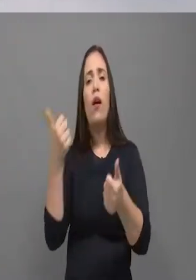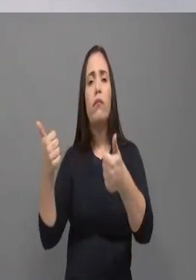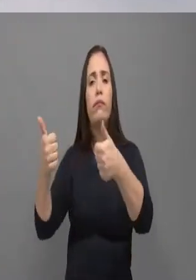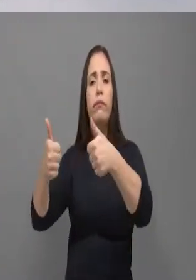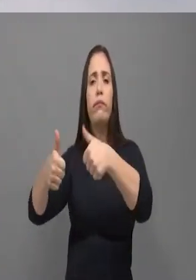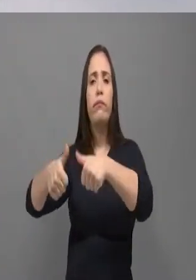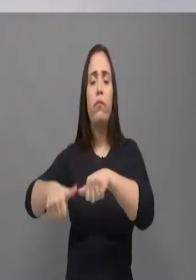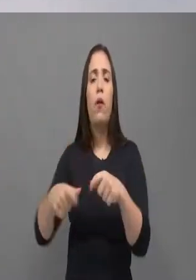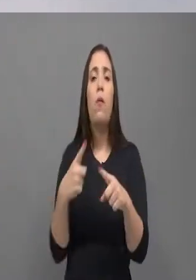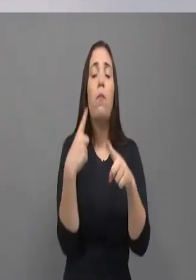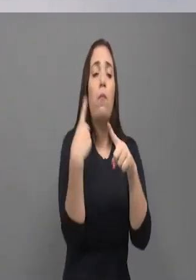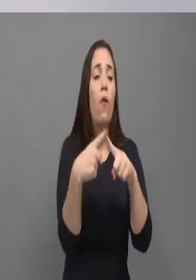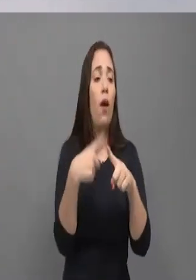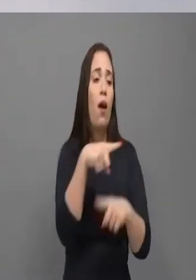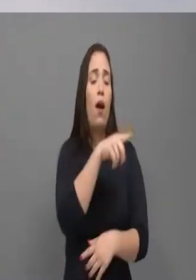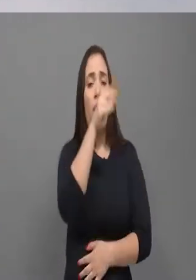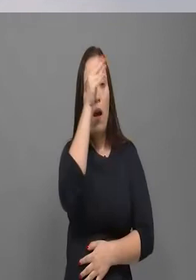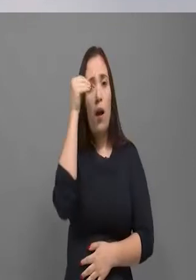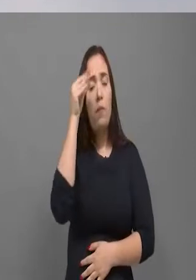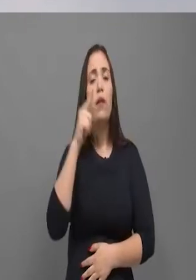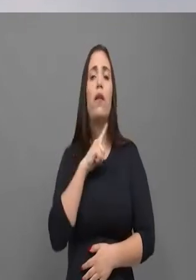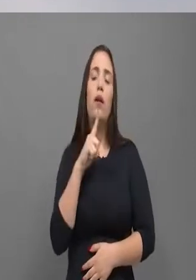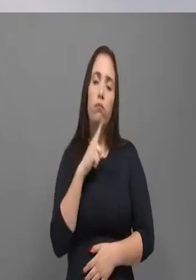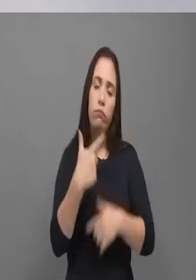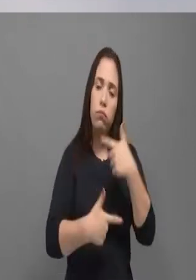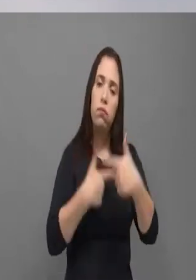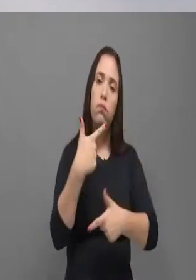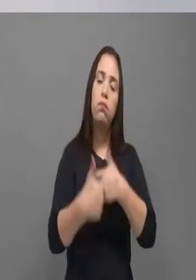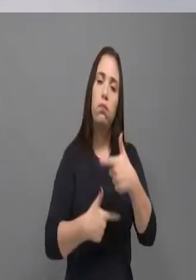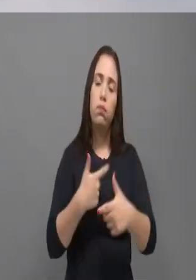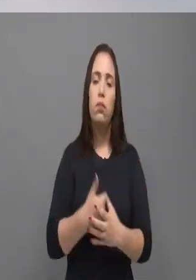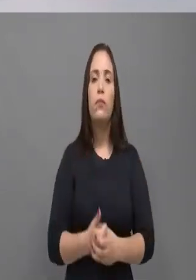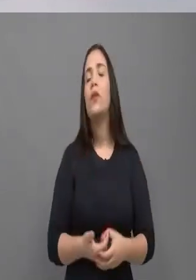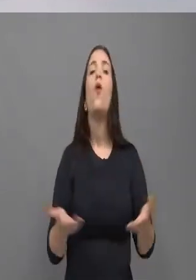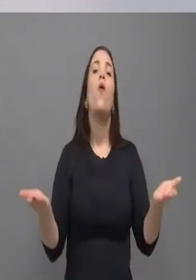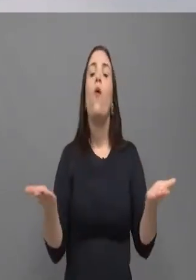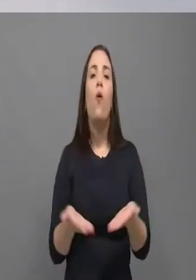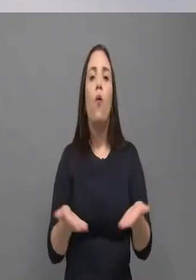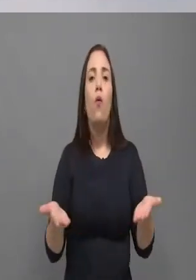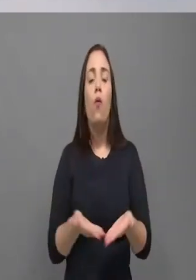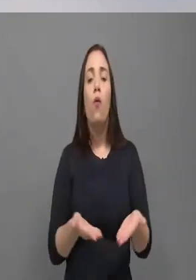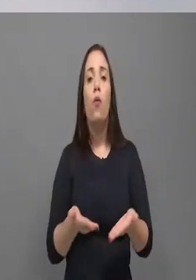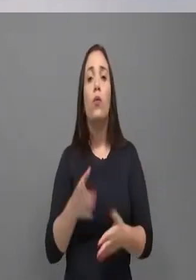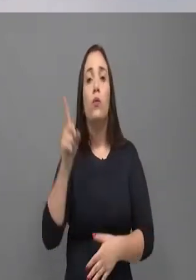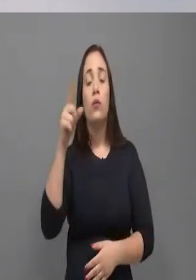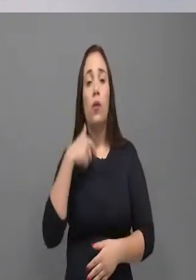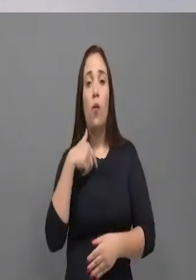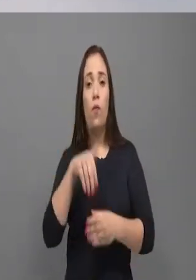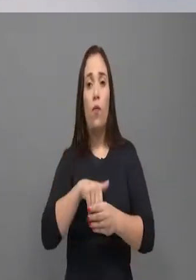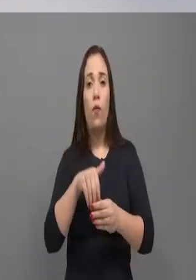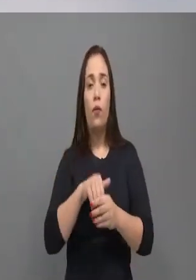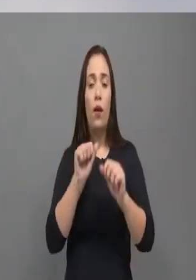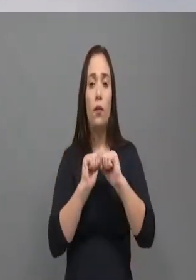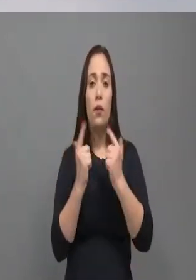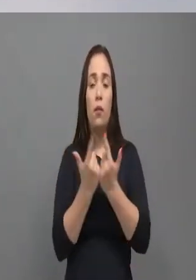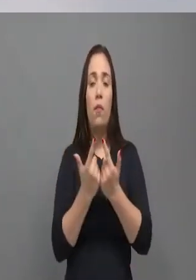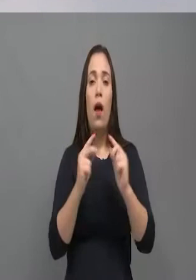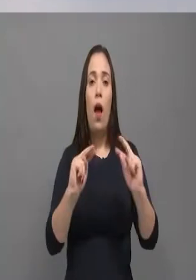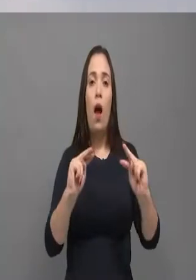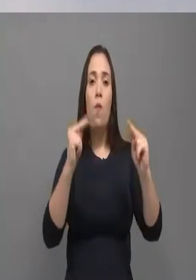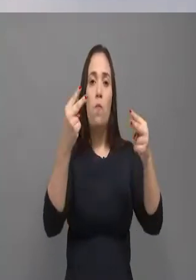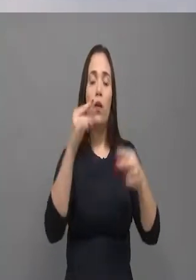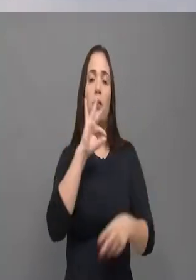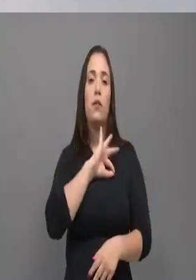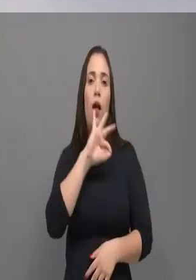pode absorver na lei de responsabilidade fiscal e também no seu orçamento, porque não adianta você dar um